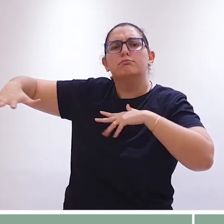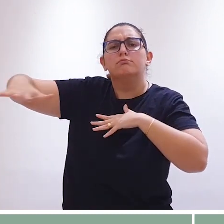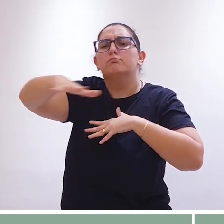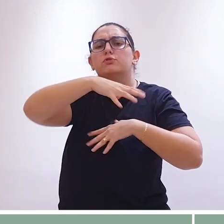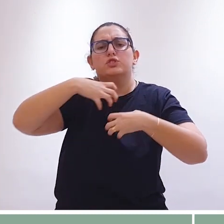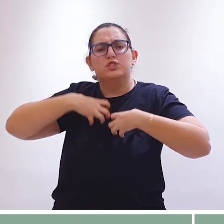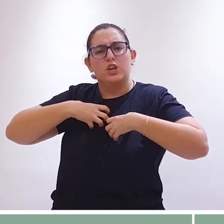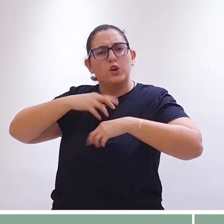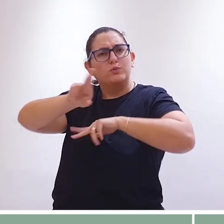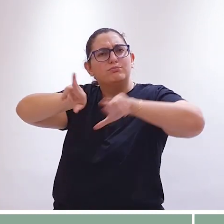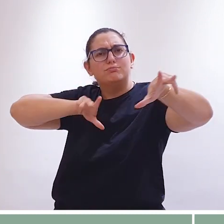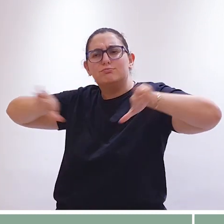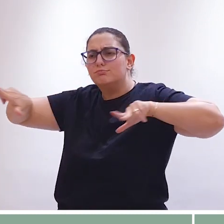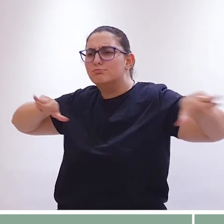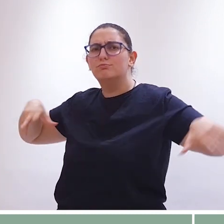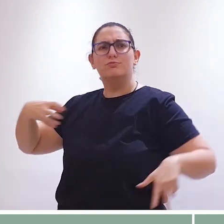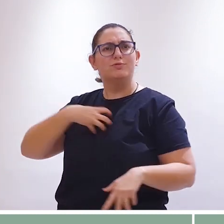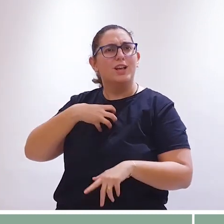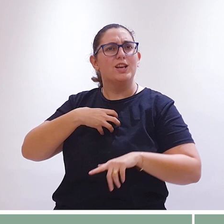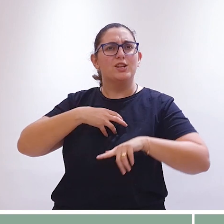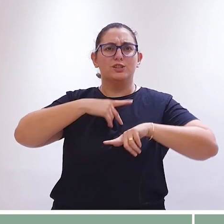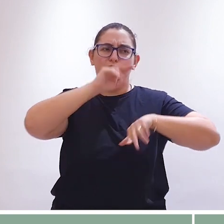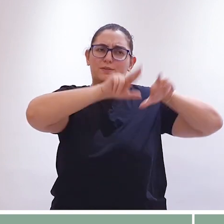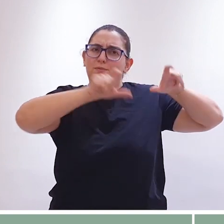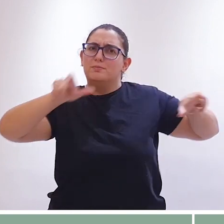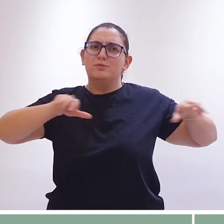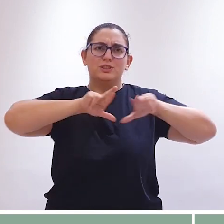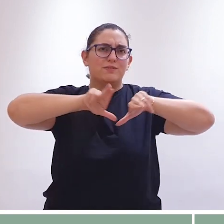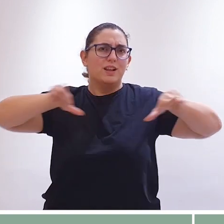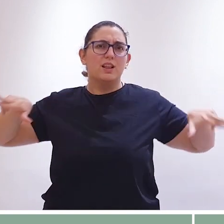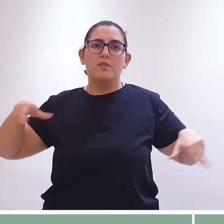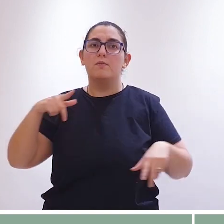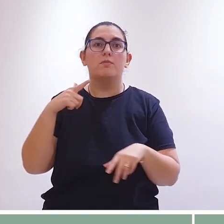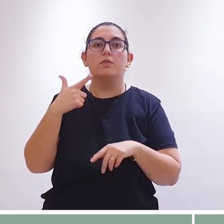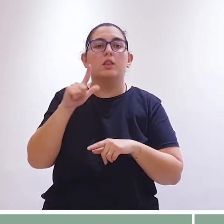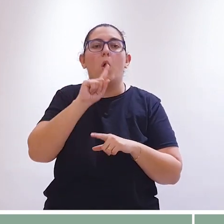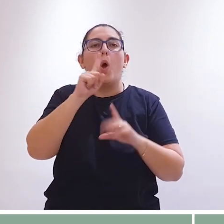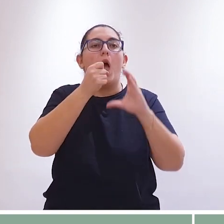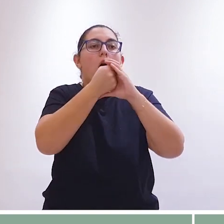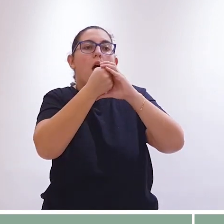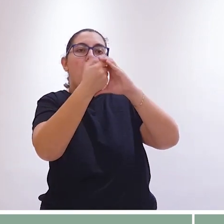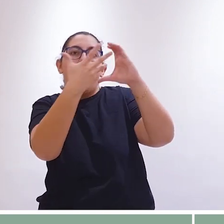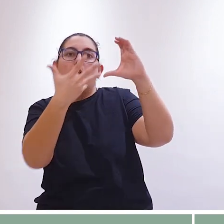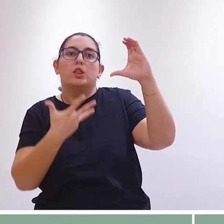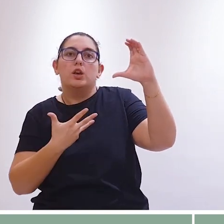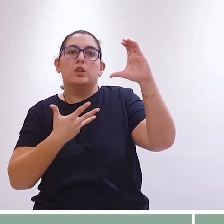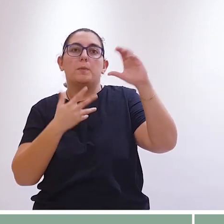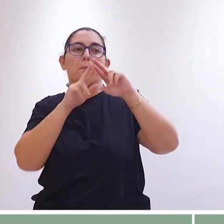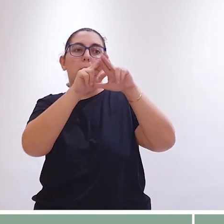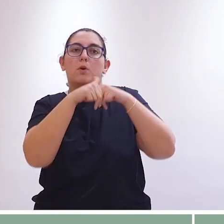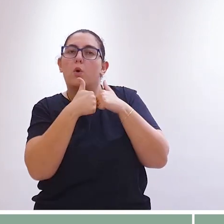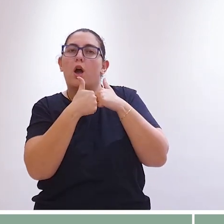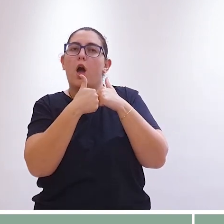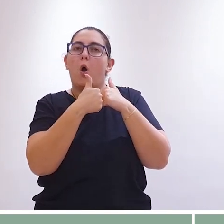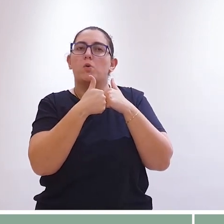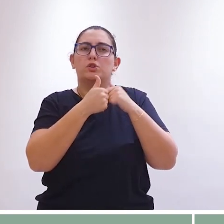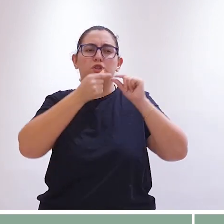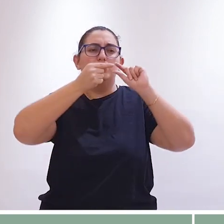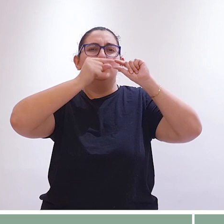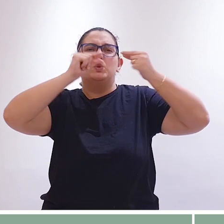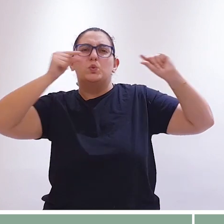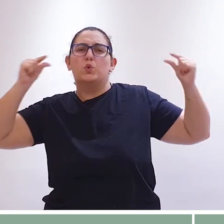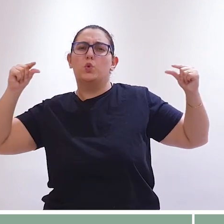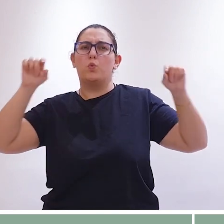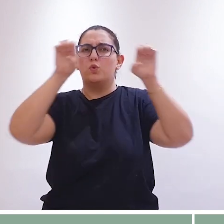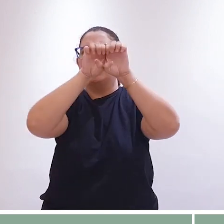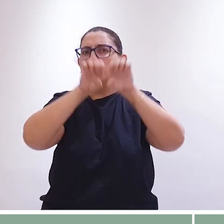de outra maneira. Somos sujeitos diferentes, porque o que nos caracteriza não é uma ligação a uma estrutura que